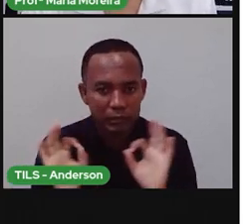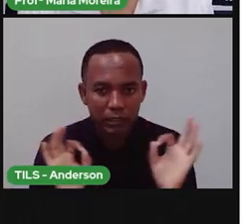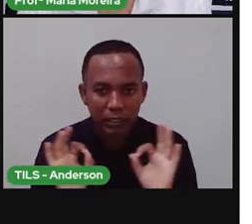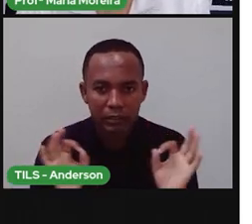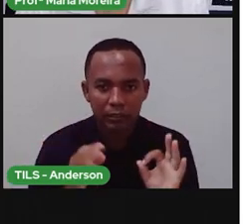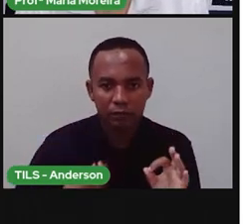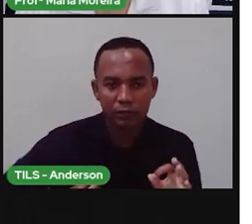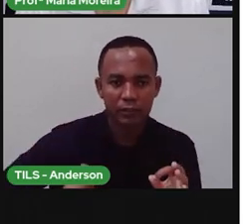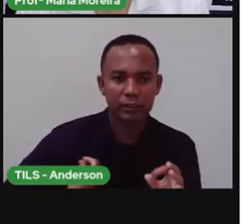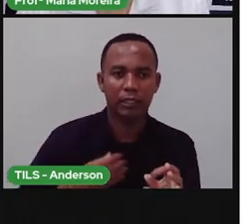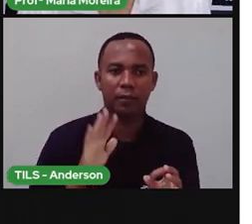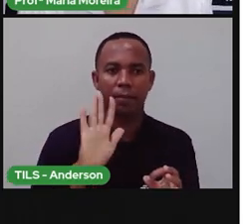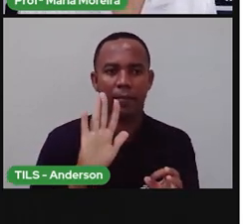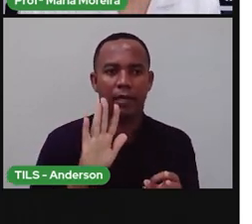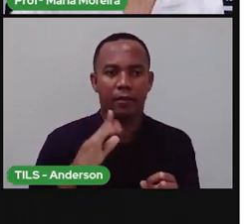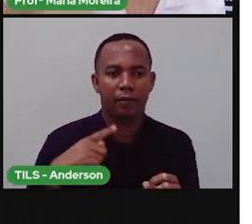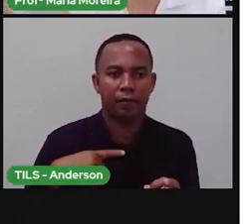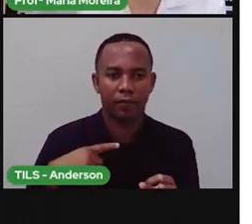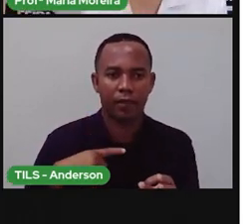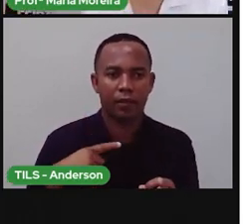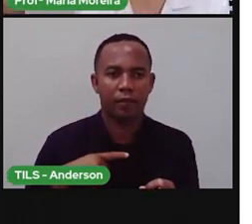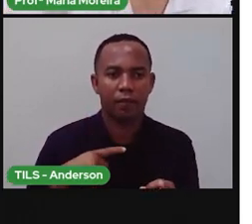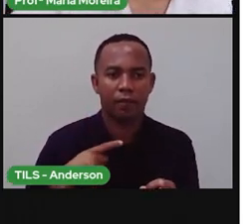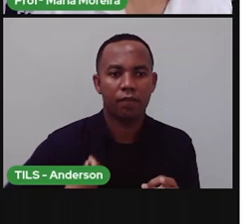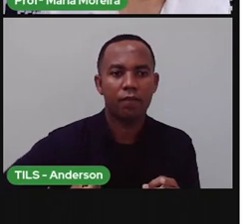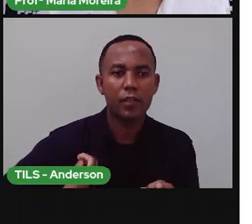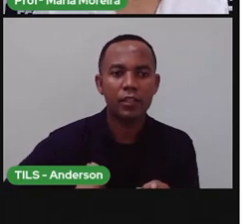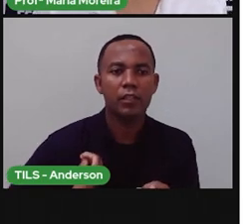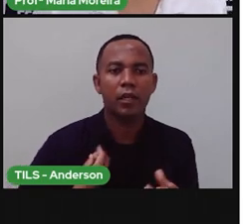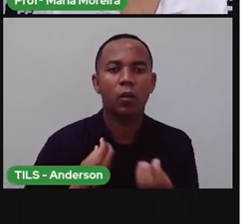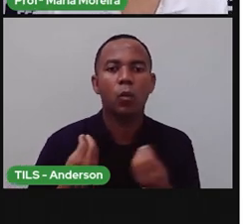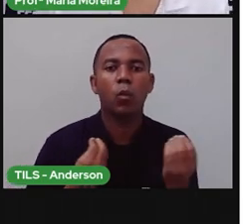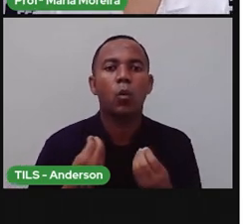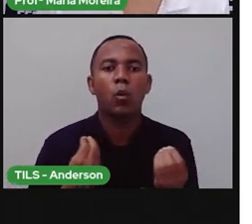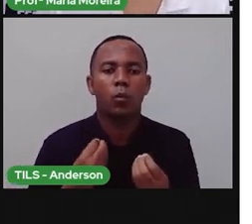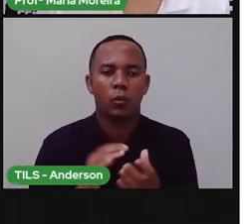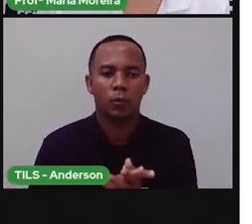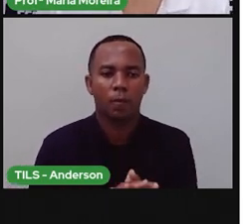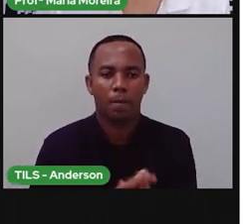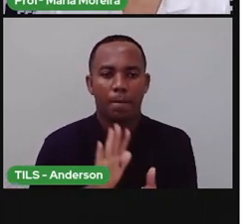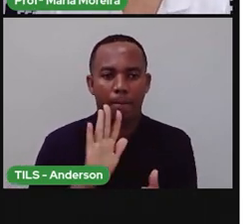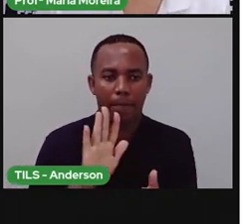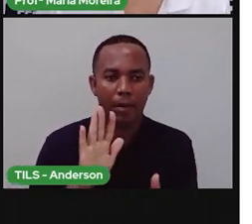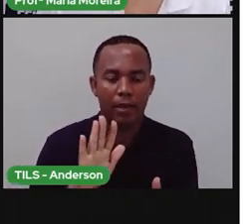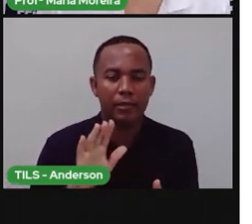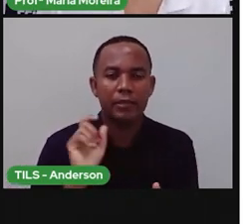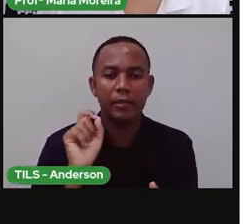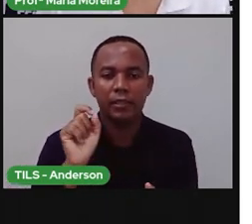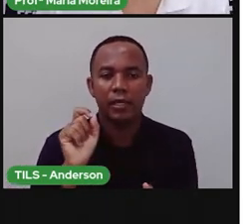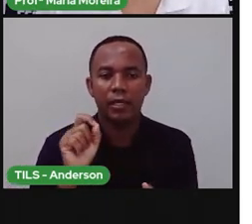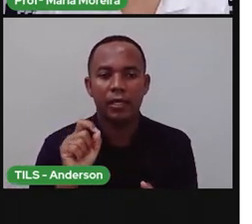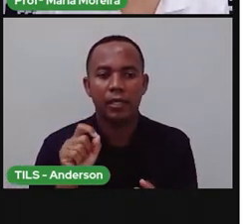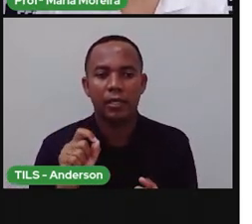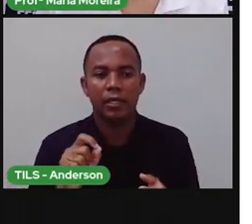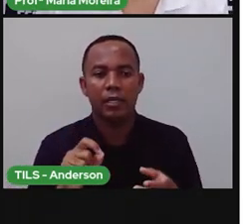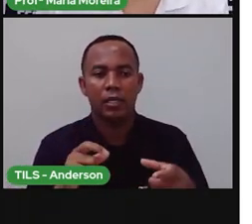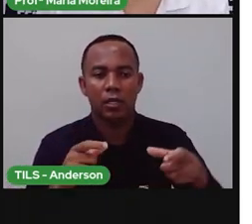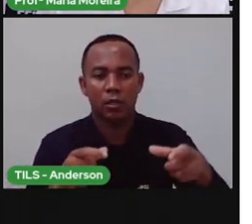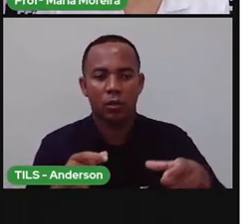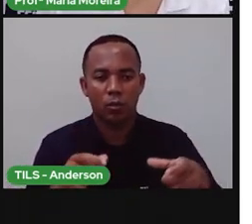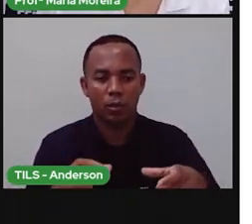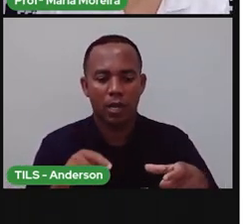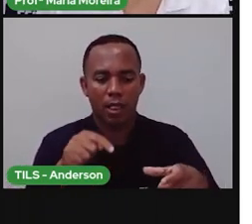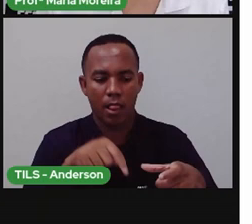Mas, ela é o que? Vida. Porque ela dá vida para outros seres. Porém, quem mora na água possui